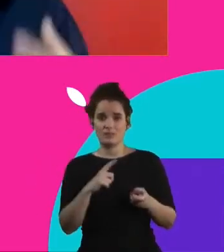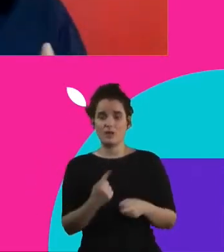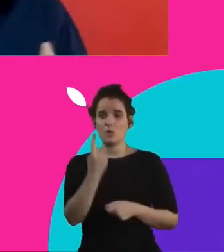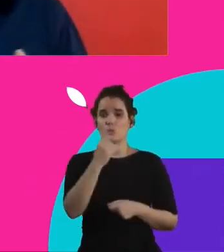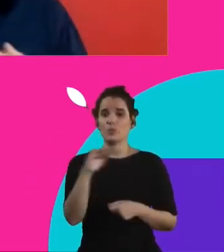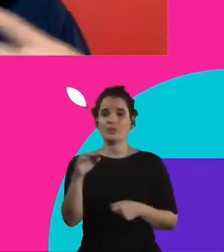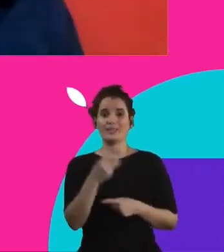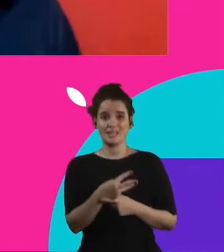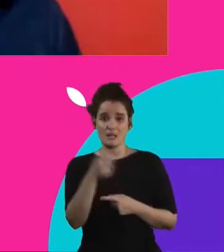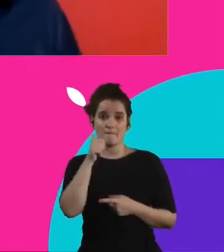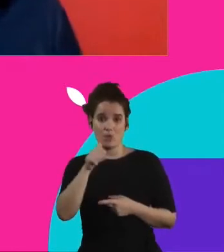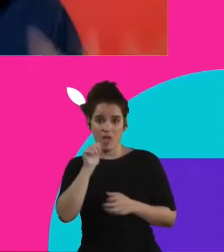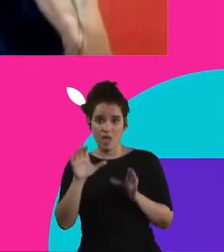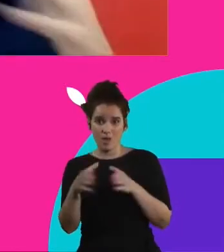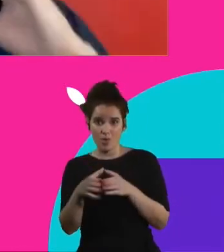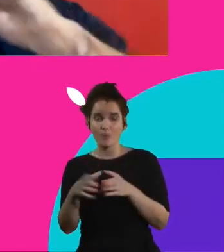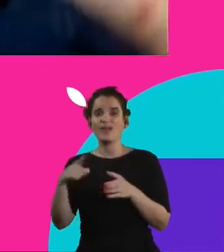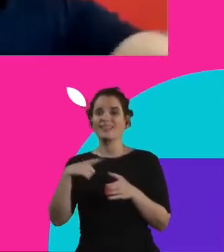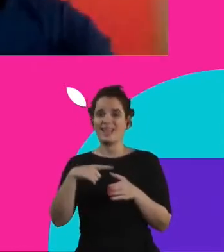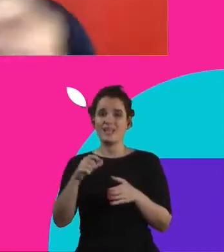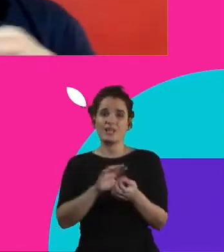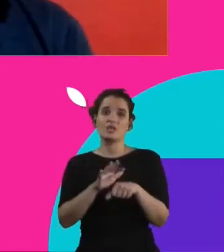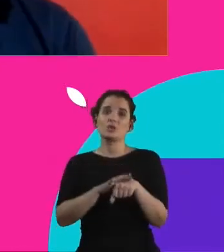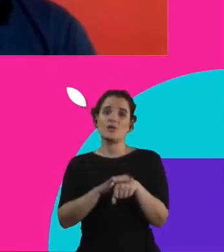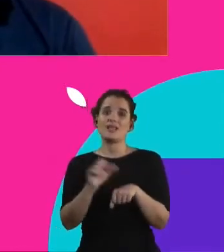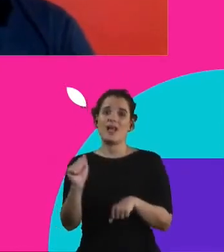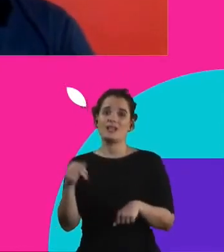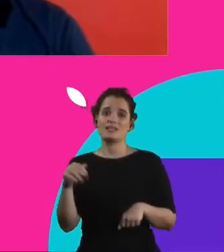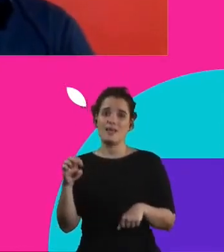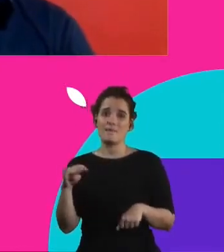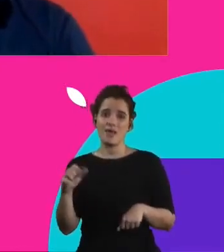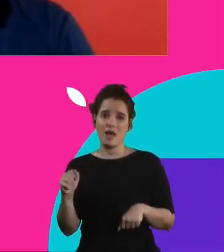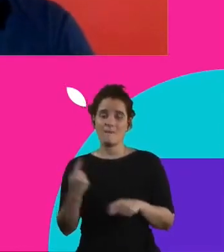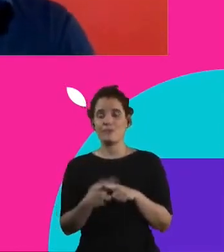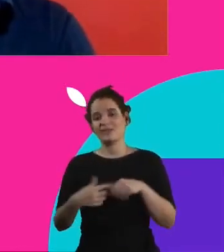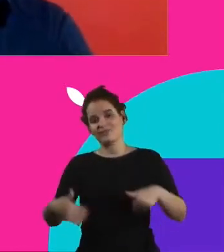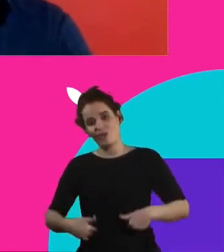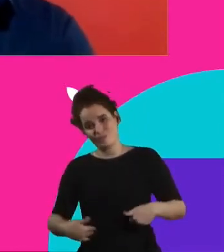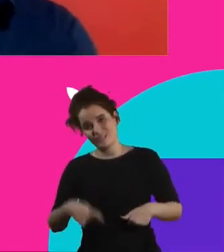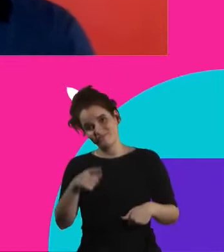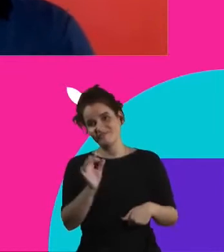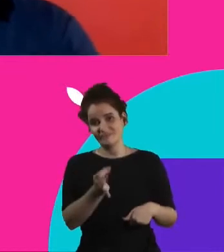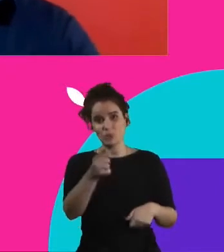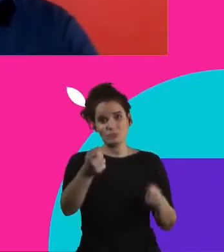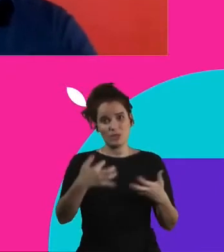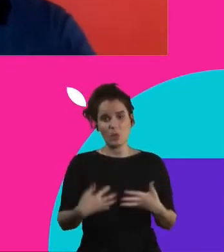em idade reprodutiva sofre de anemia. São tantas questões quando a gente vai falar da fome, né? Você falou ali dos números,